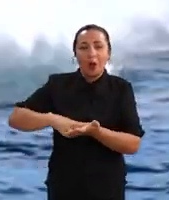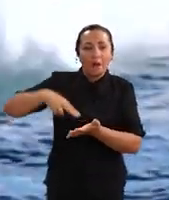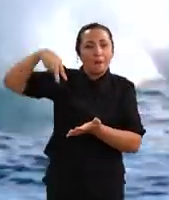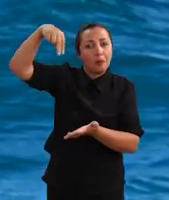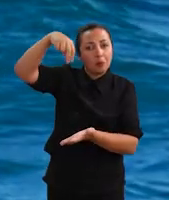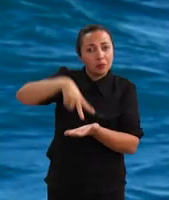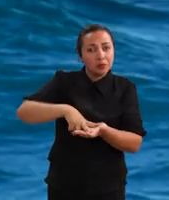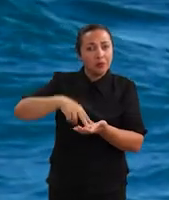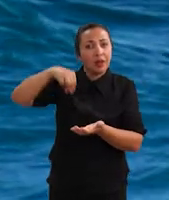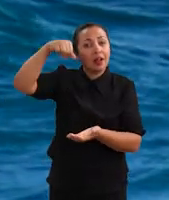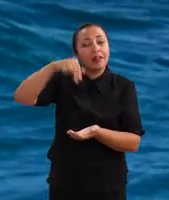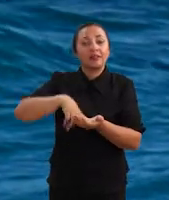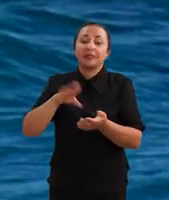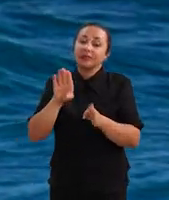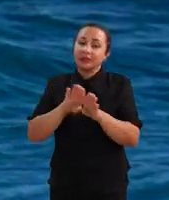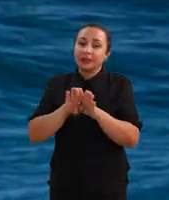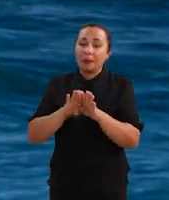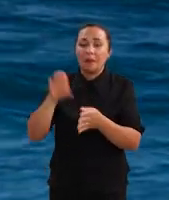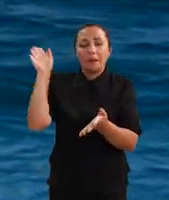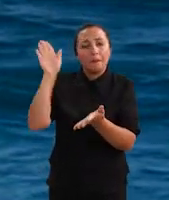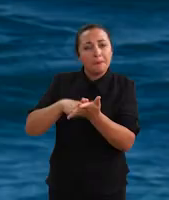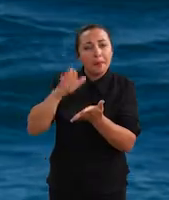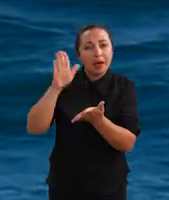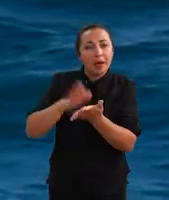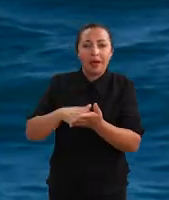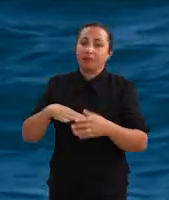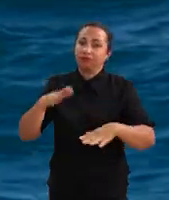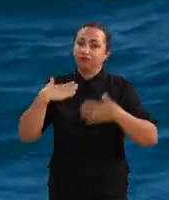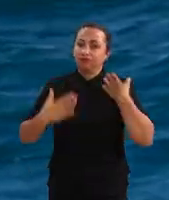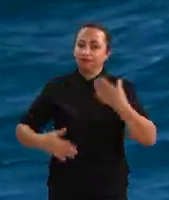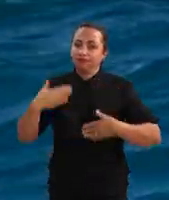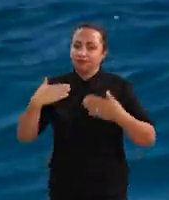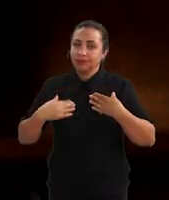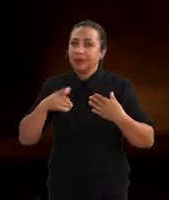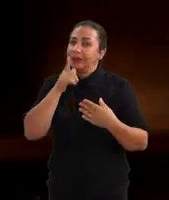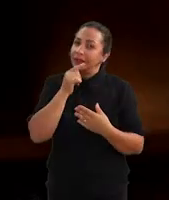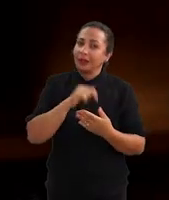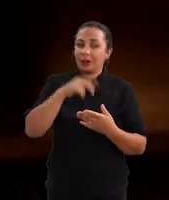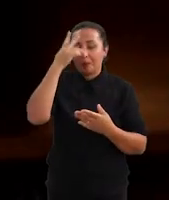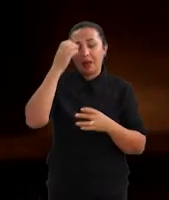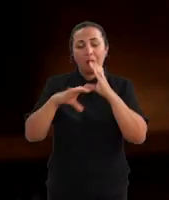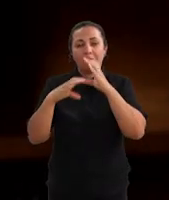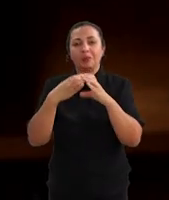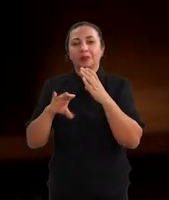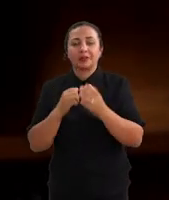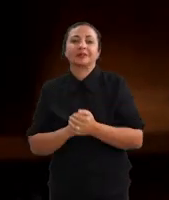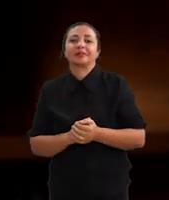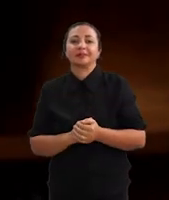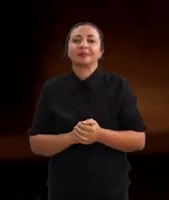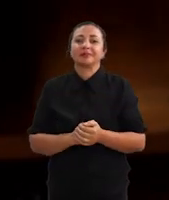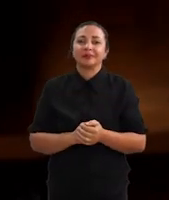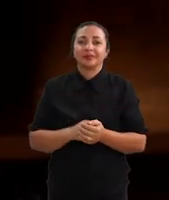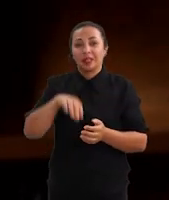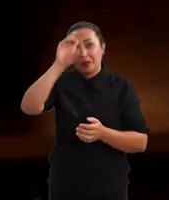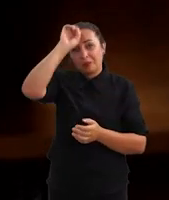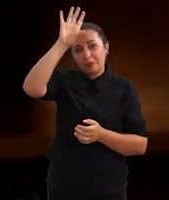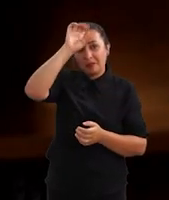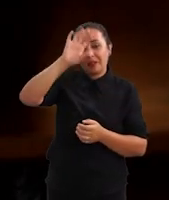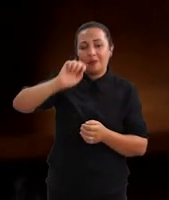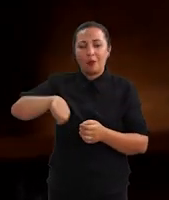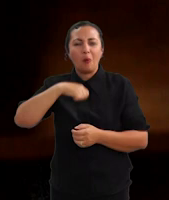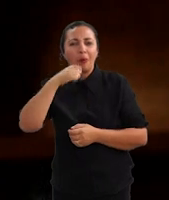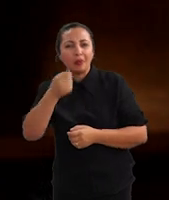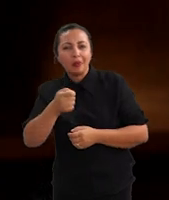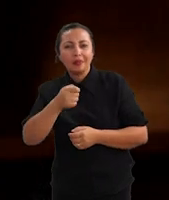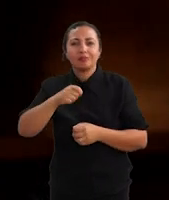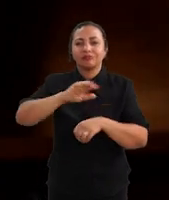seriam os saltos e batidas com parte do povo, para a comunicação, como emissões vocais. A baleia de um barto virou um símbolo de Serra Grande,